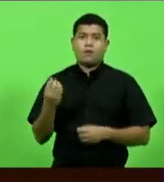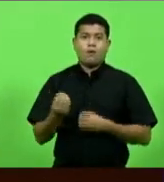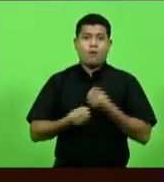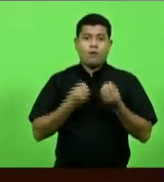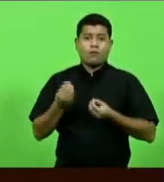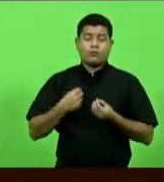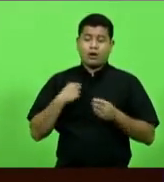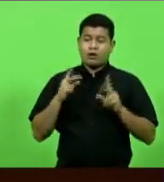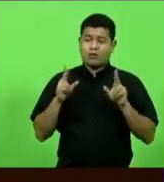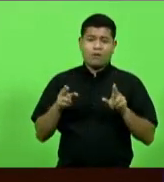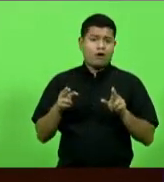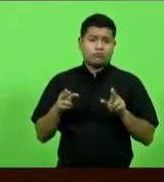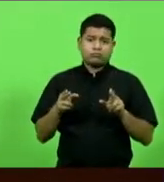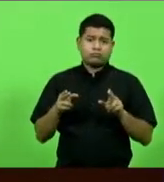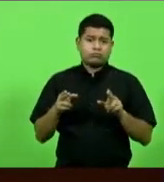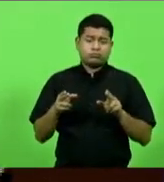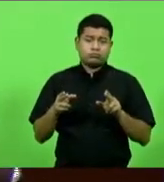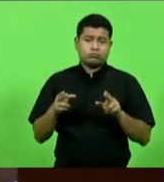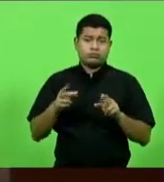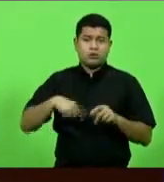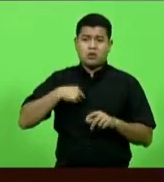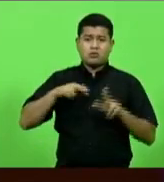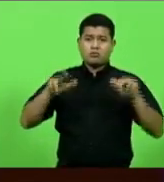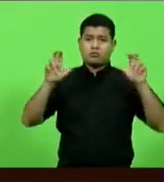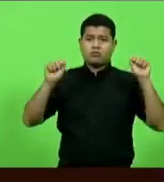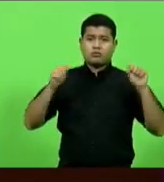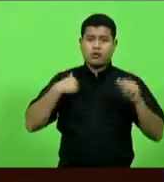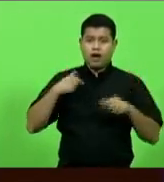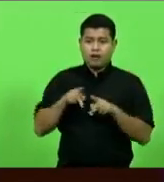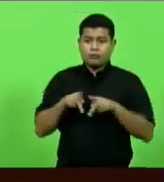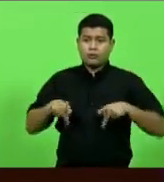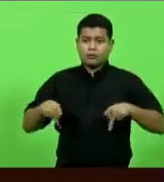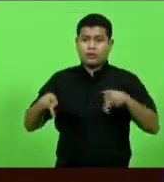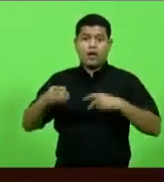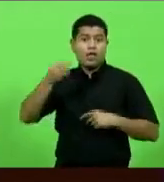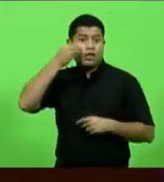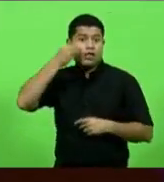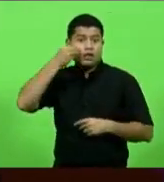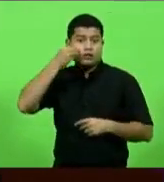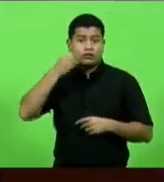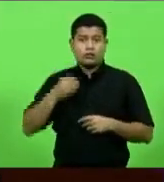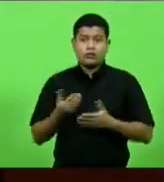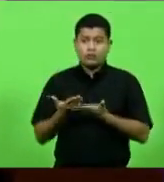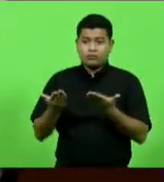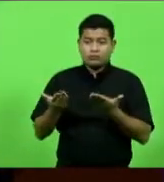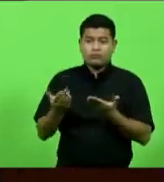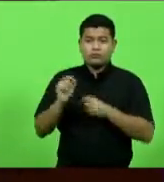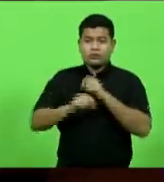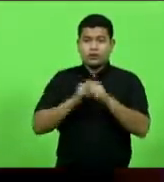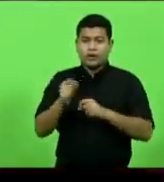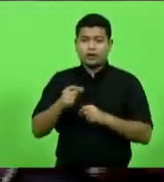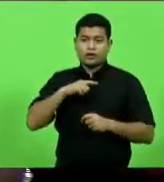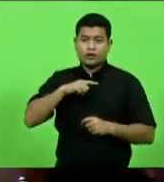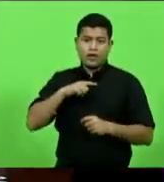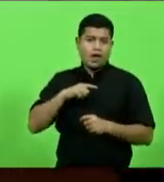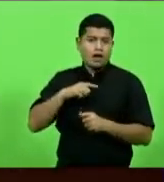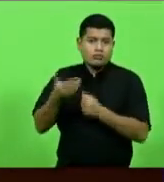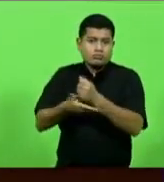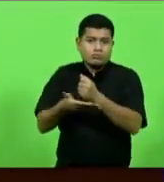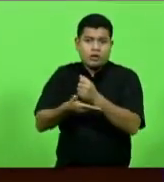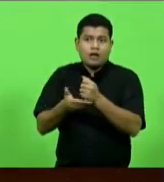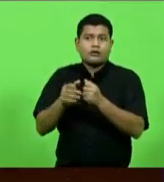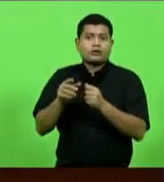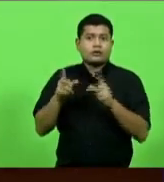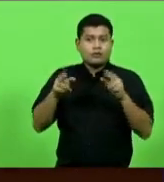generis, nós nunca tínhamos passado, a Procuradoria da Casa tentou buscar este embasamento do que já havia.